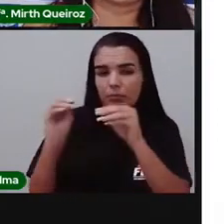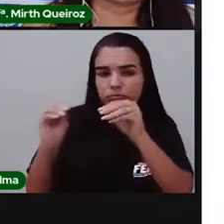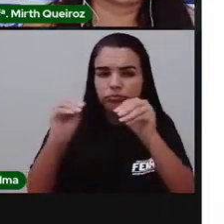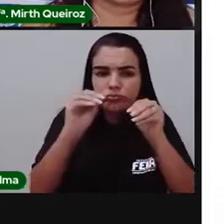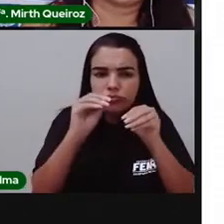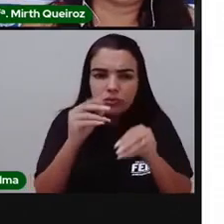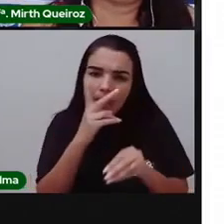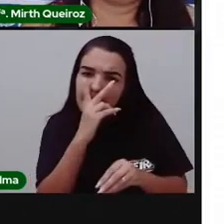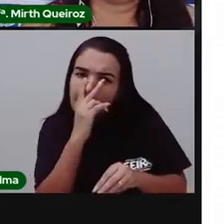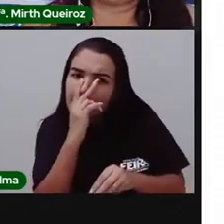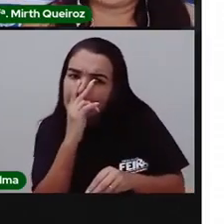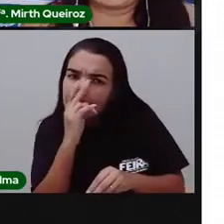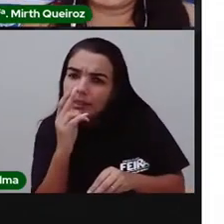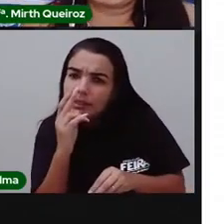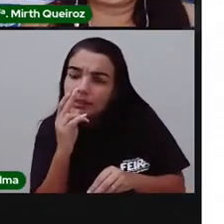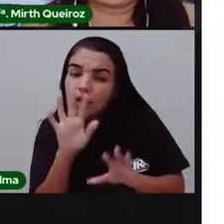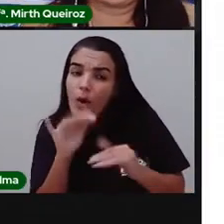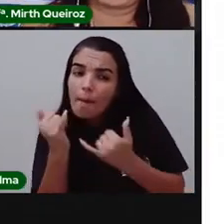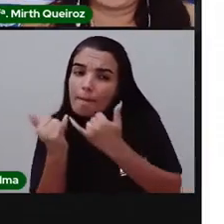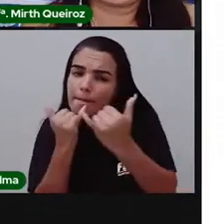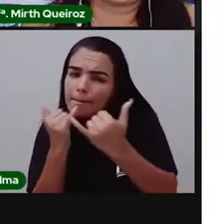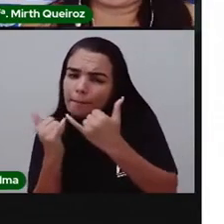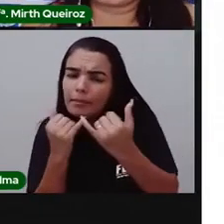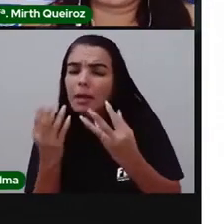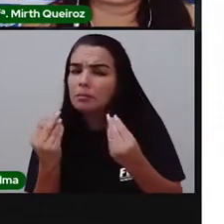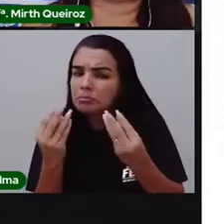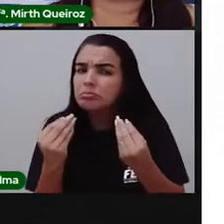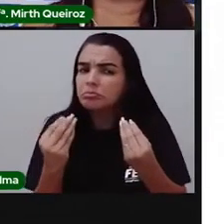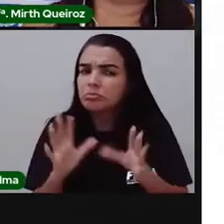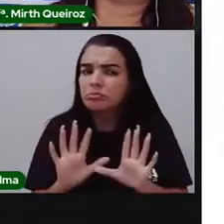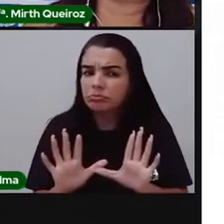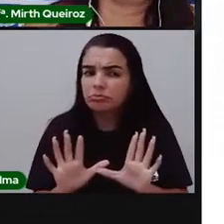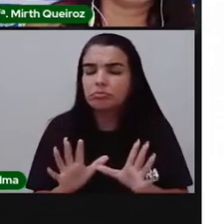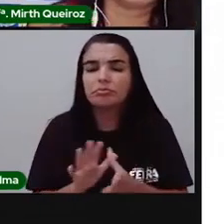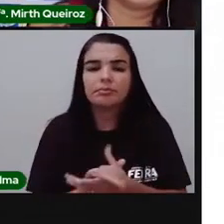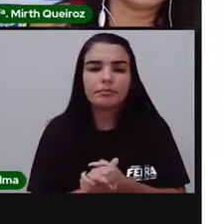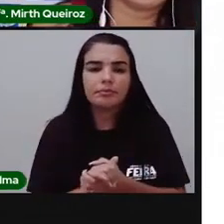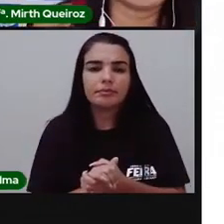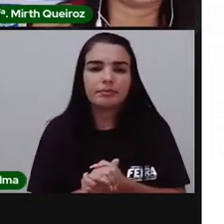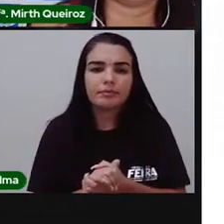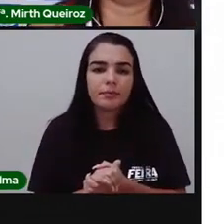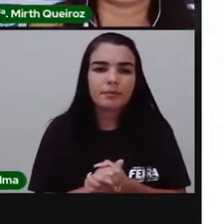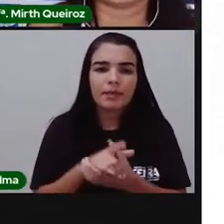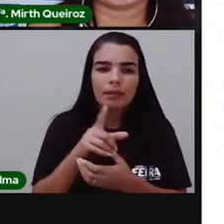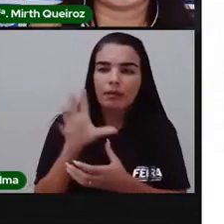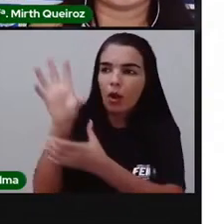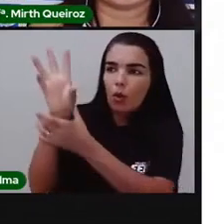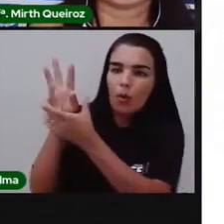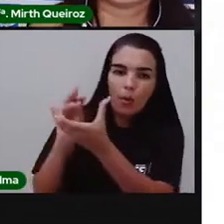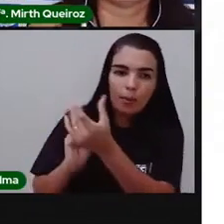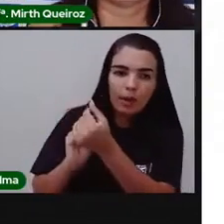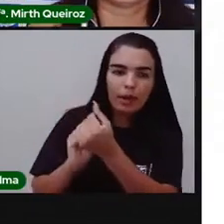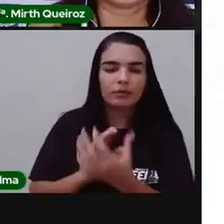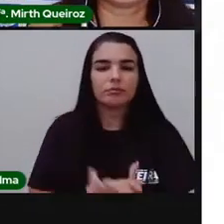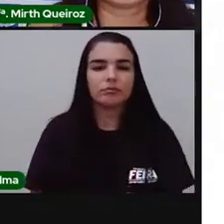seja parecida ou semelhante, né? Semelhante, parecida com a figura real.